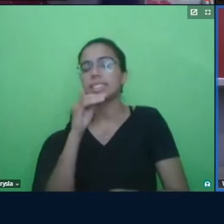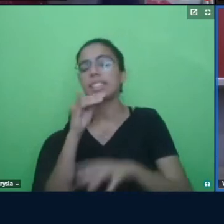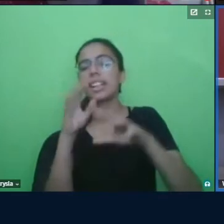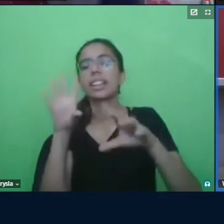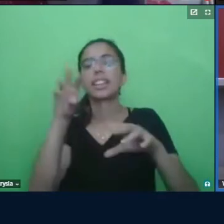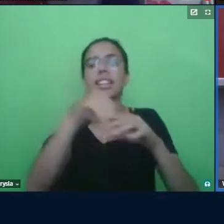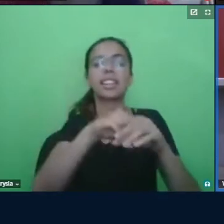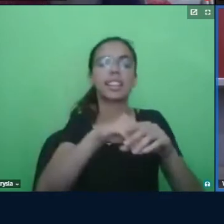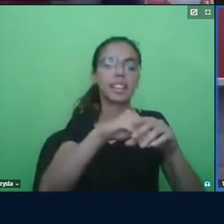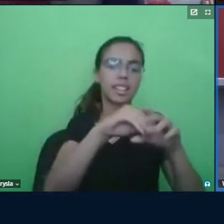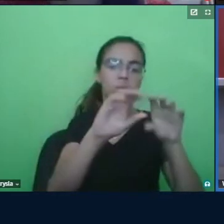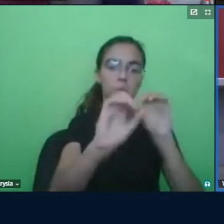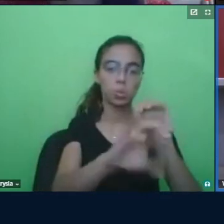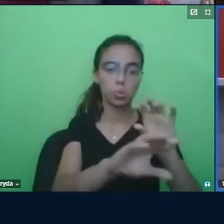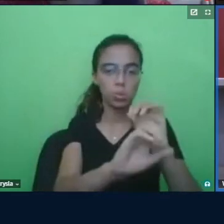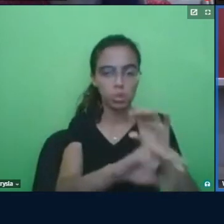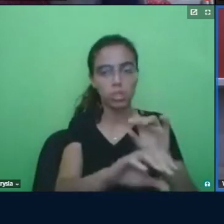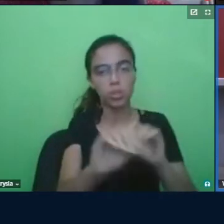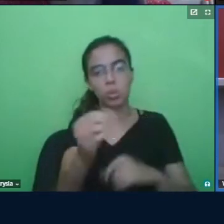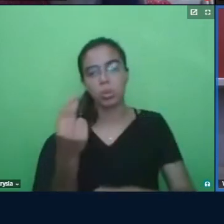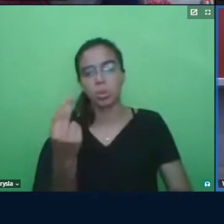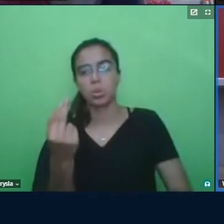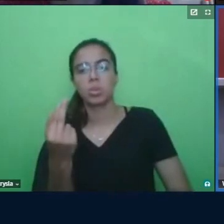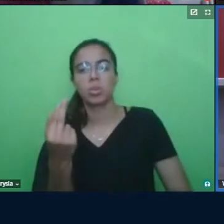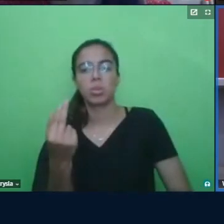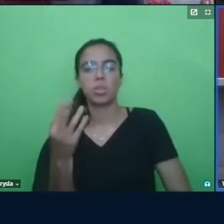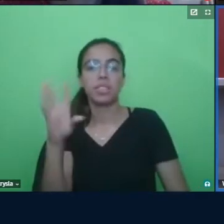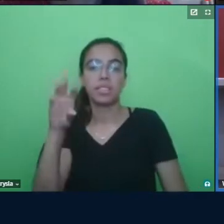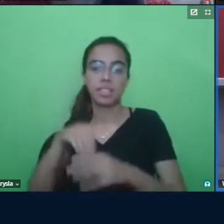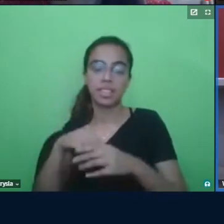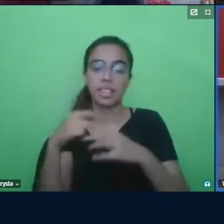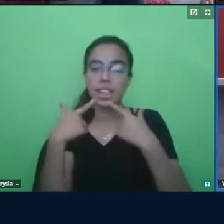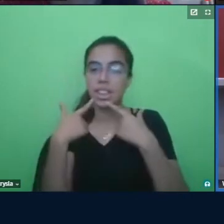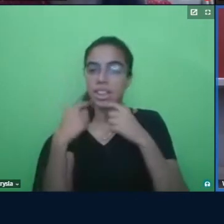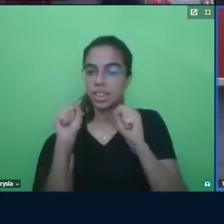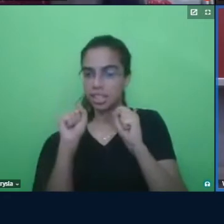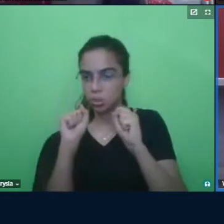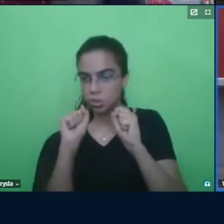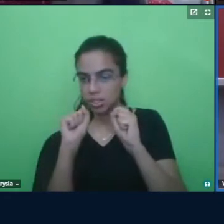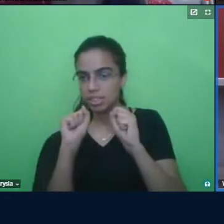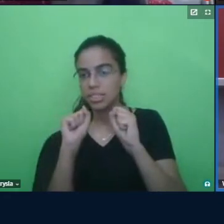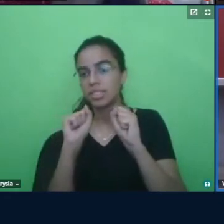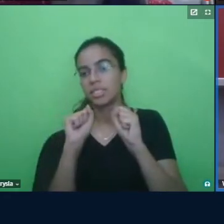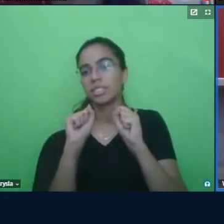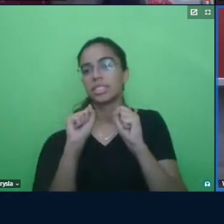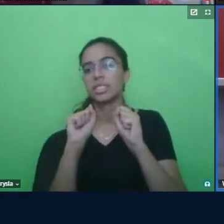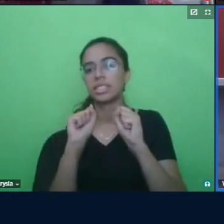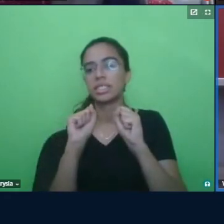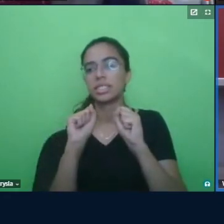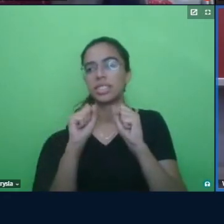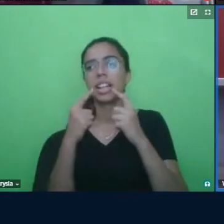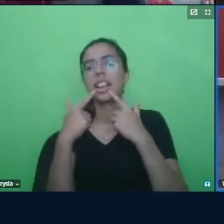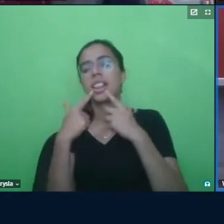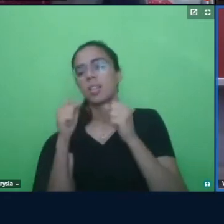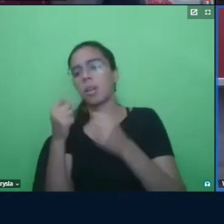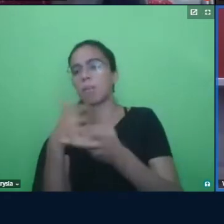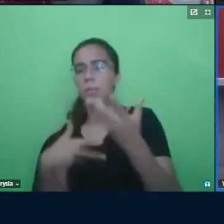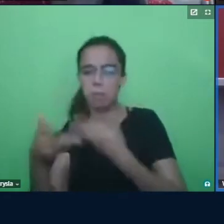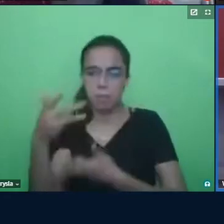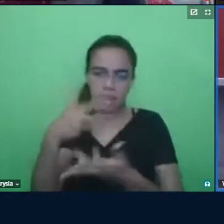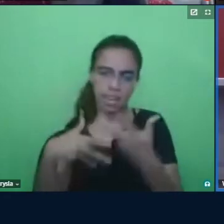circular na na própria linguística né e não linguística aplicada assim estabelecendo